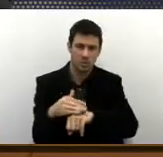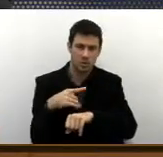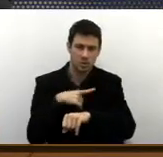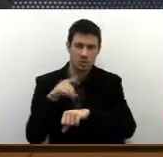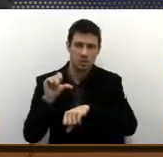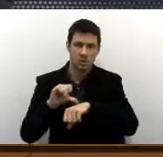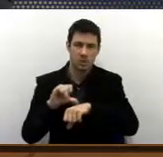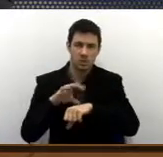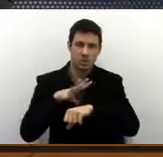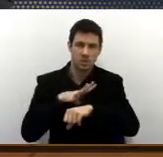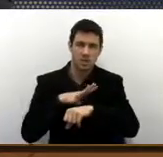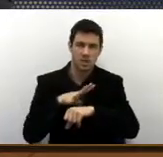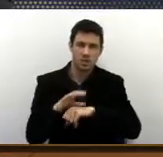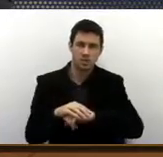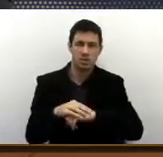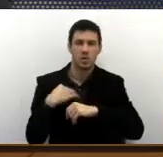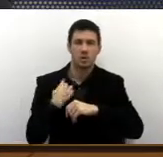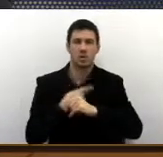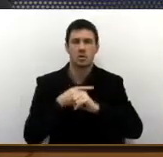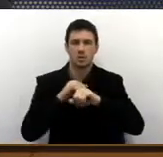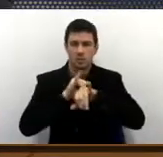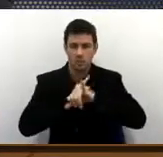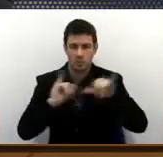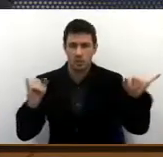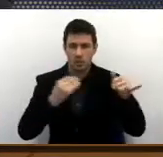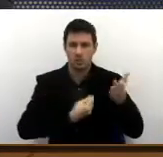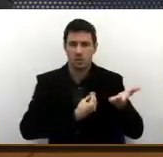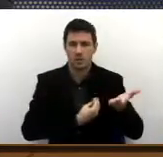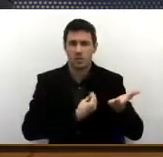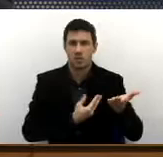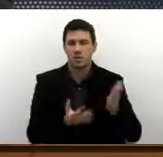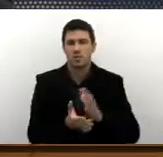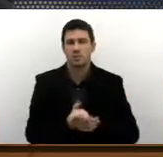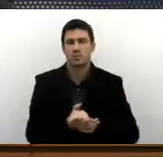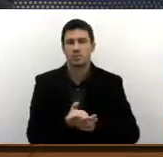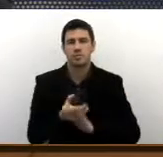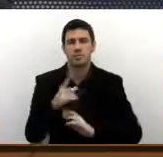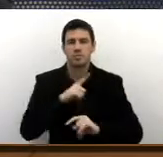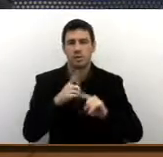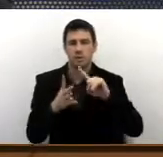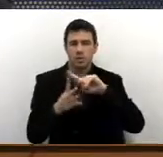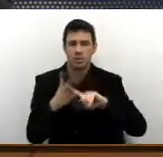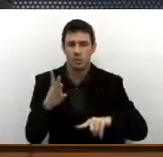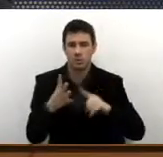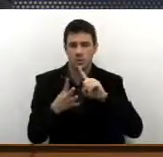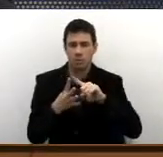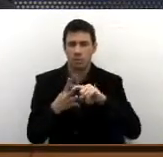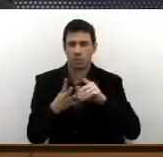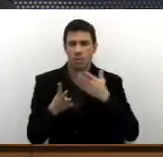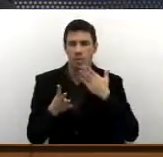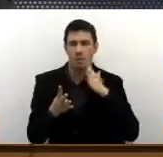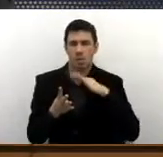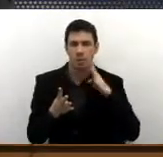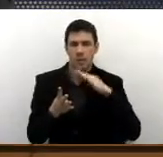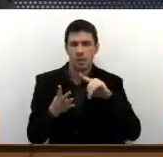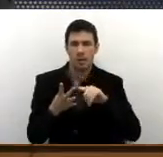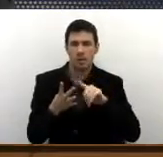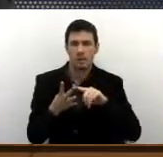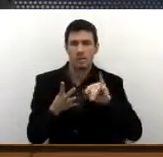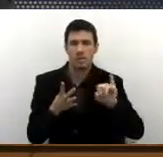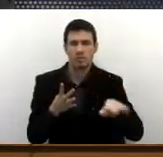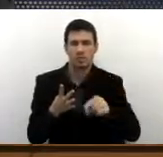são, como está sendo transmitido ao vivo, como sua sugestão, tem nos Pimentas, na Juscelino Kubitschek,